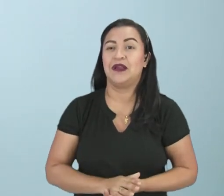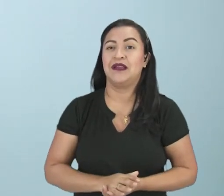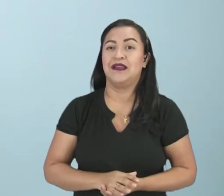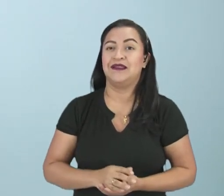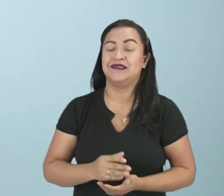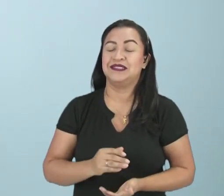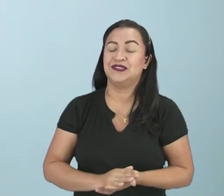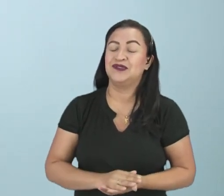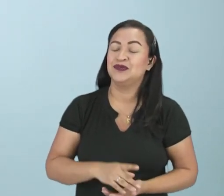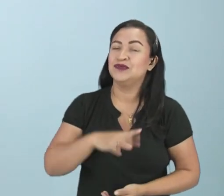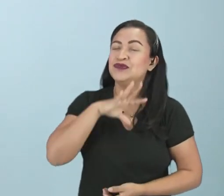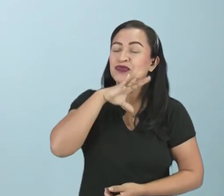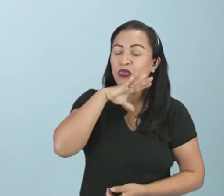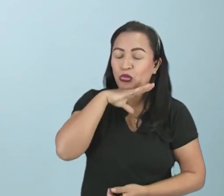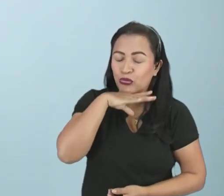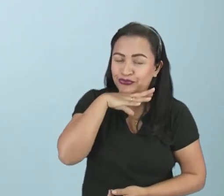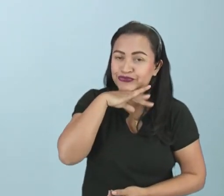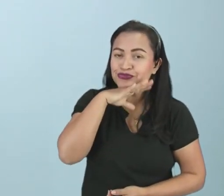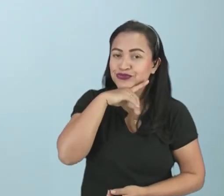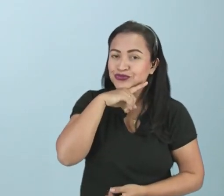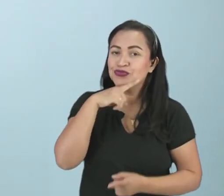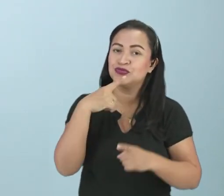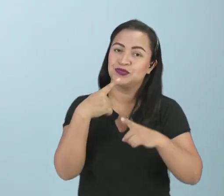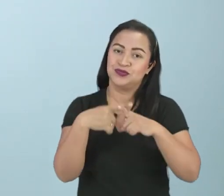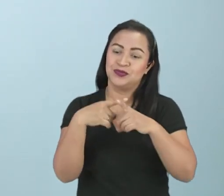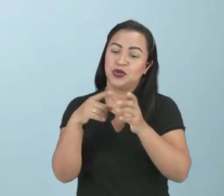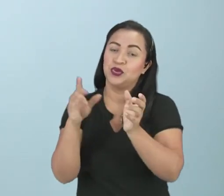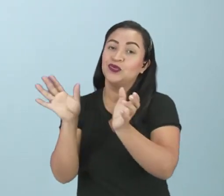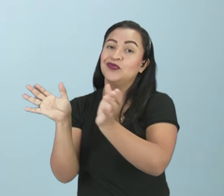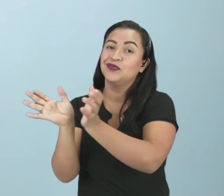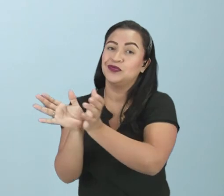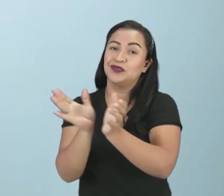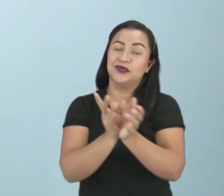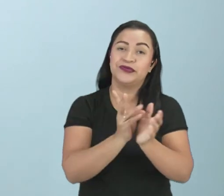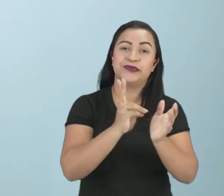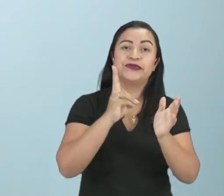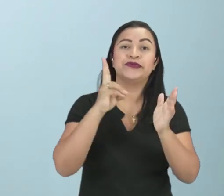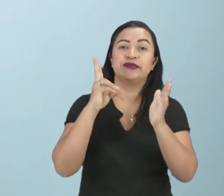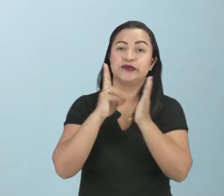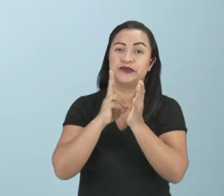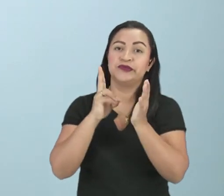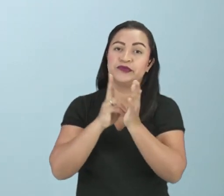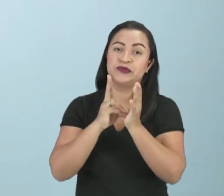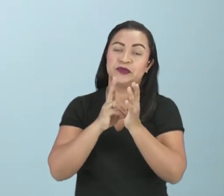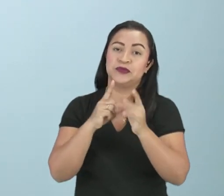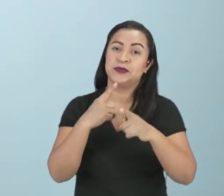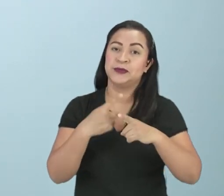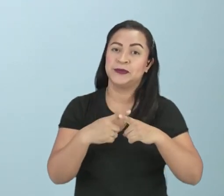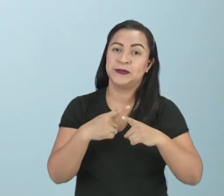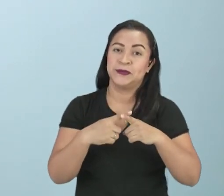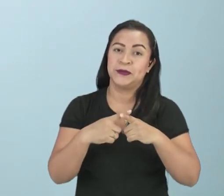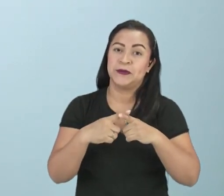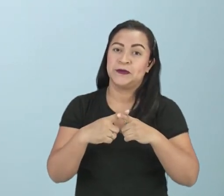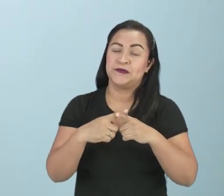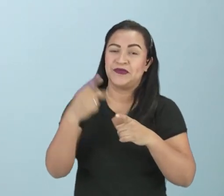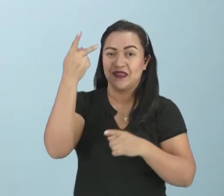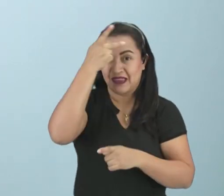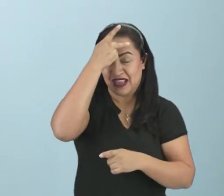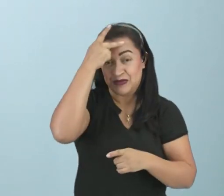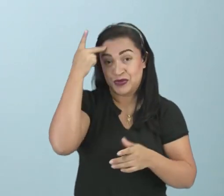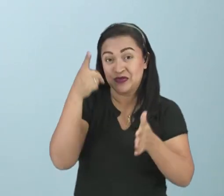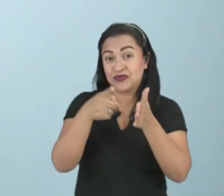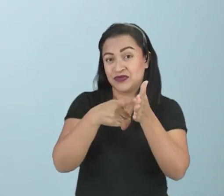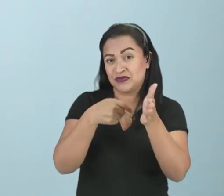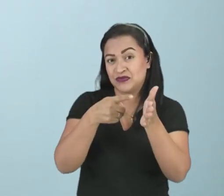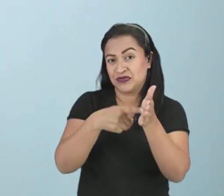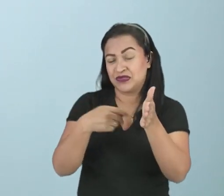negativa para os indígenas que moravam naquela região. Quando eles chegaram à região, havia um